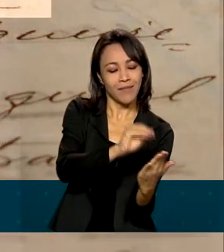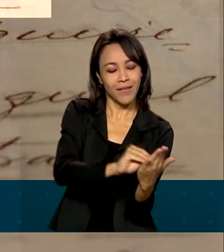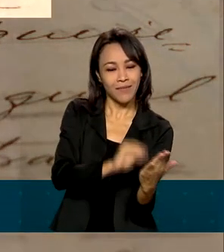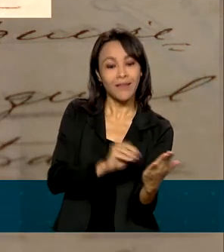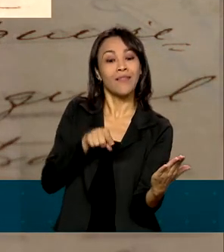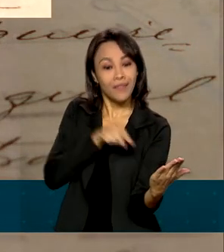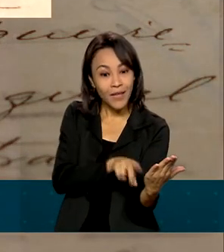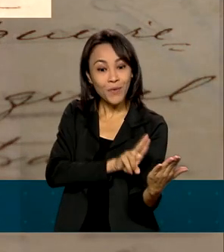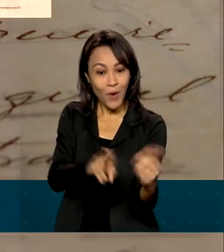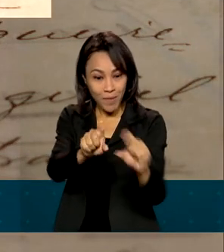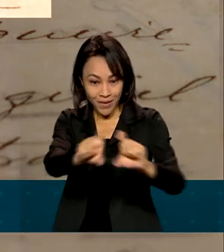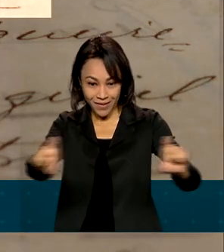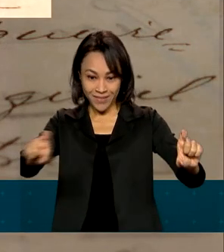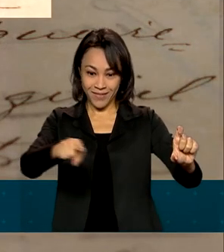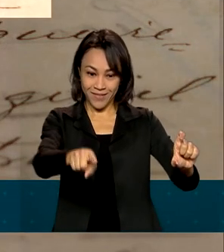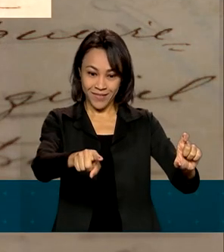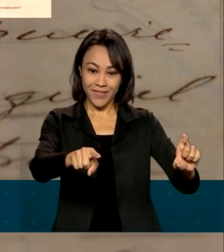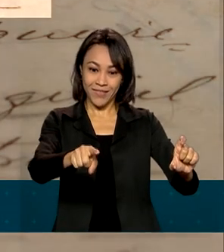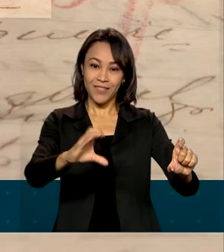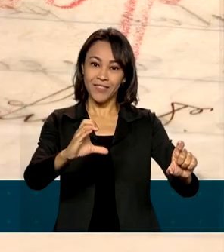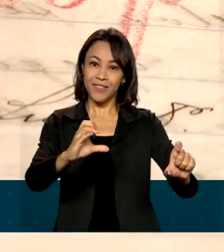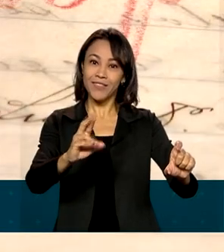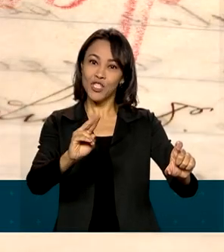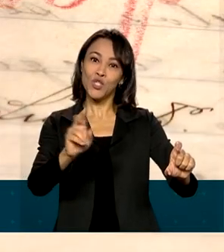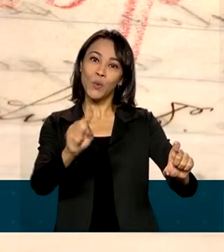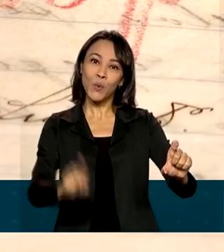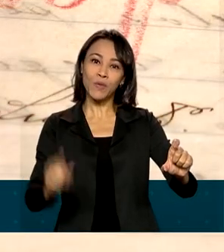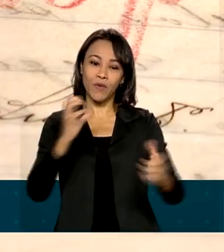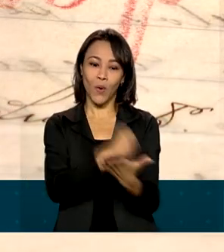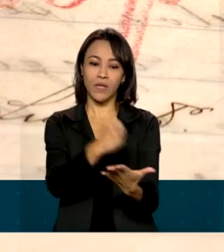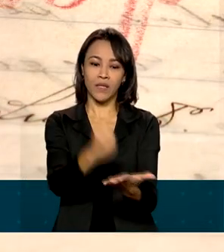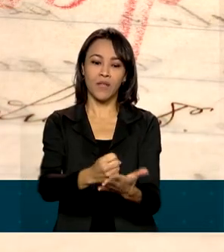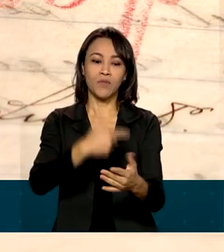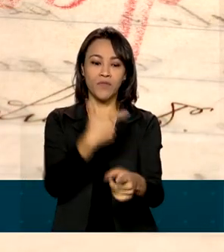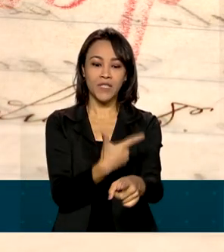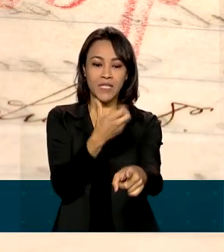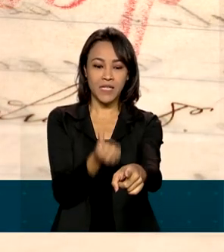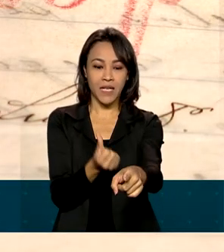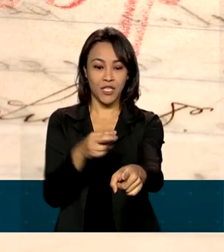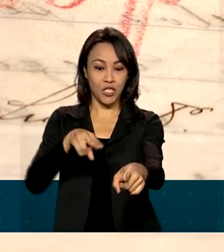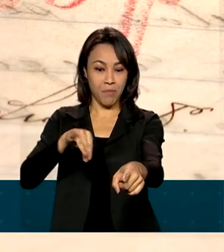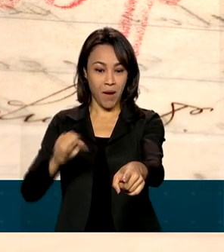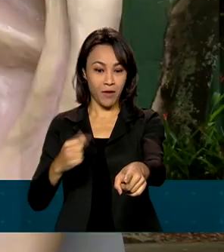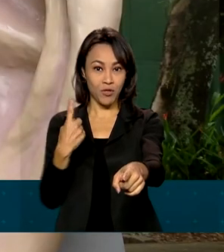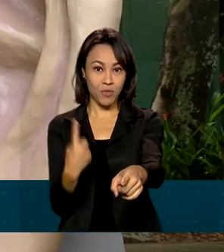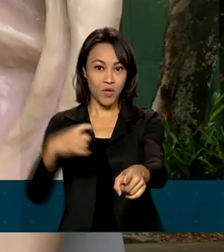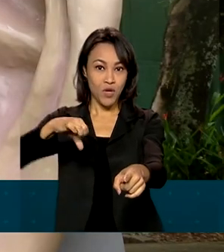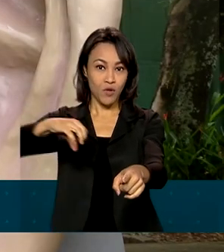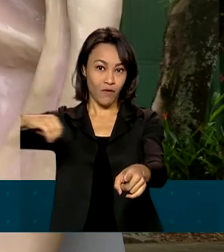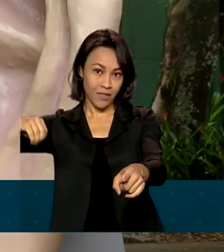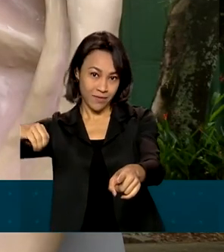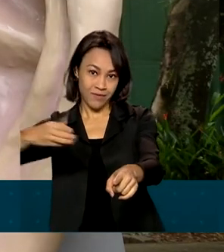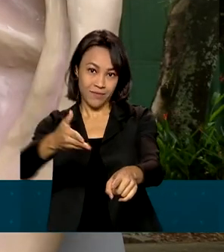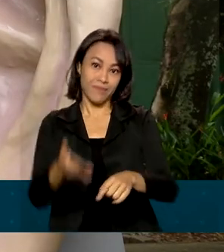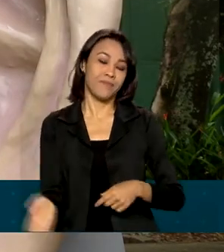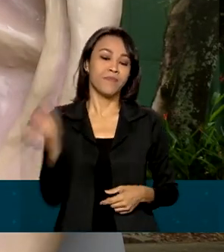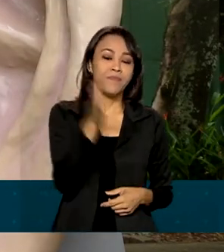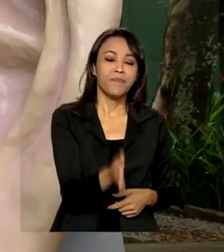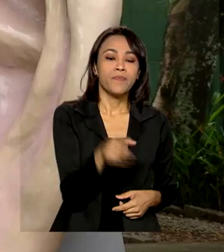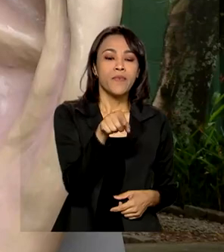nome de Oswaldo Cruz, que foi contratado no dia 26 de maio de 1900. Uma unidade